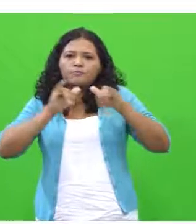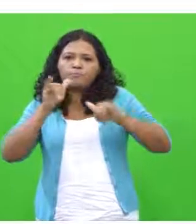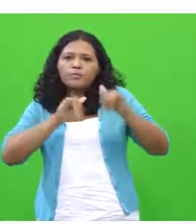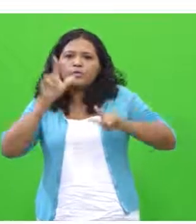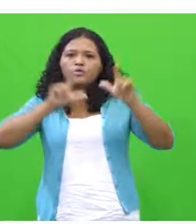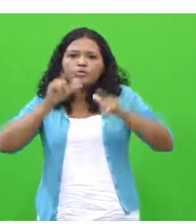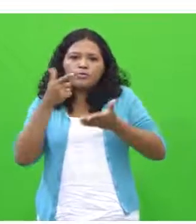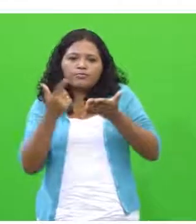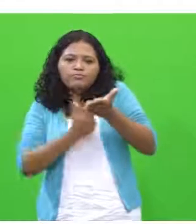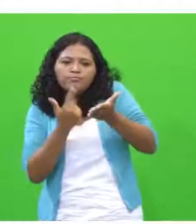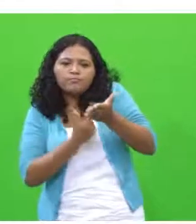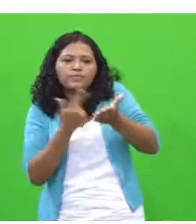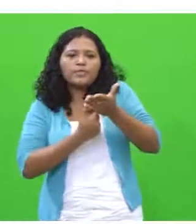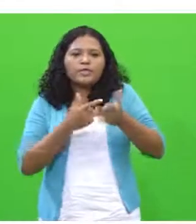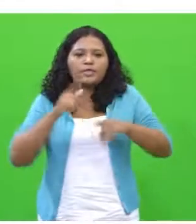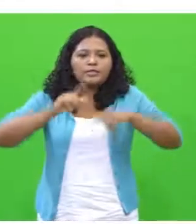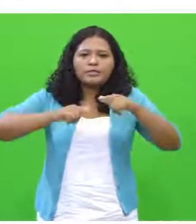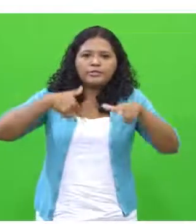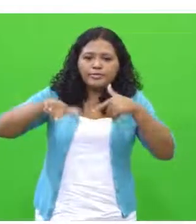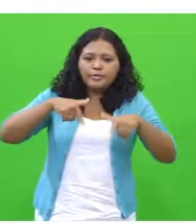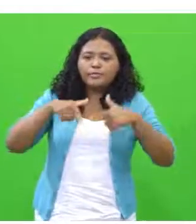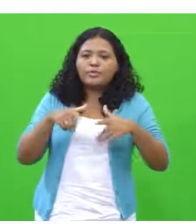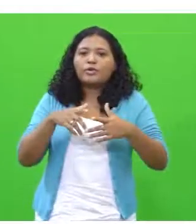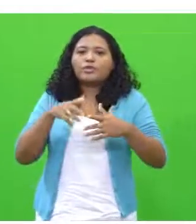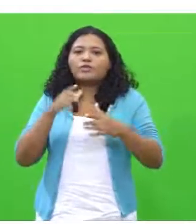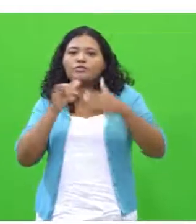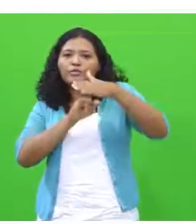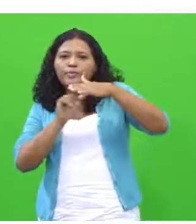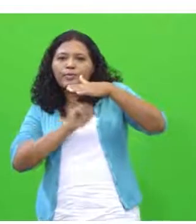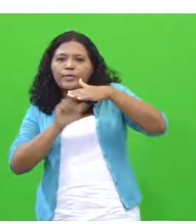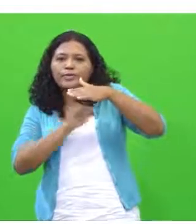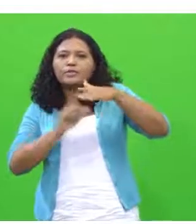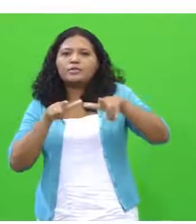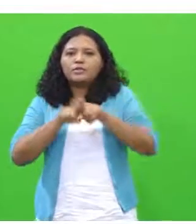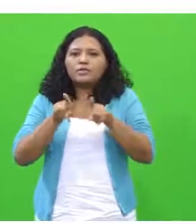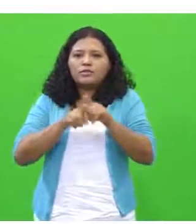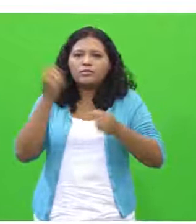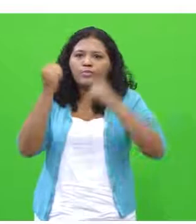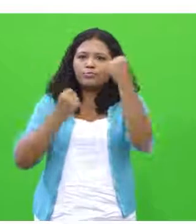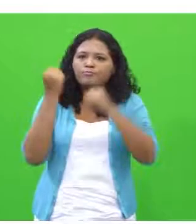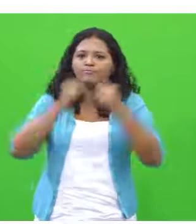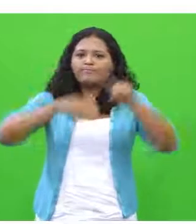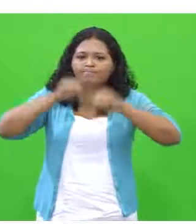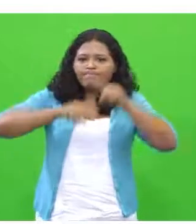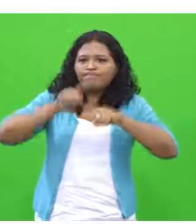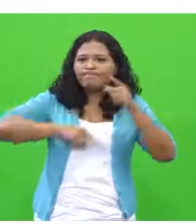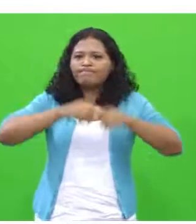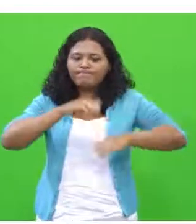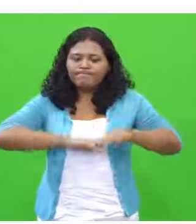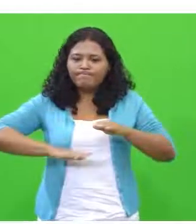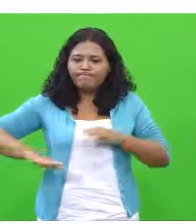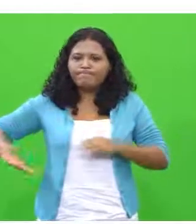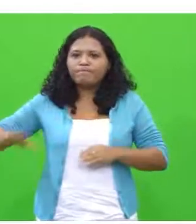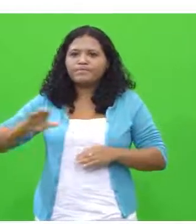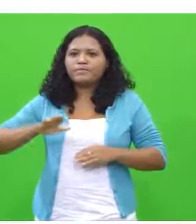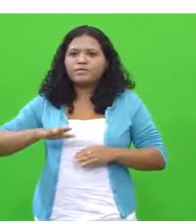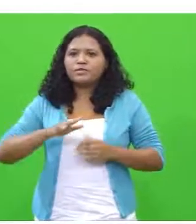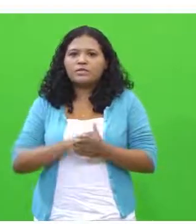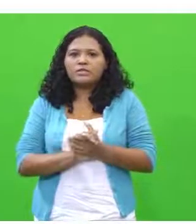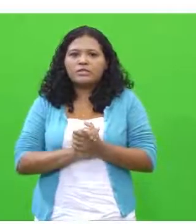revistas e de empresas de licenciamento e fabricantes de produtos infantis criticam